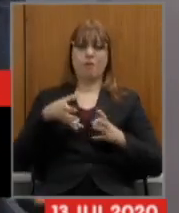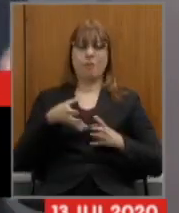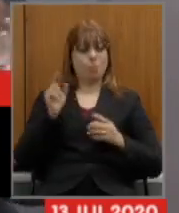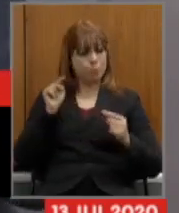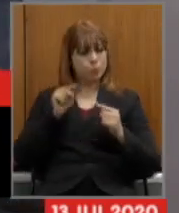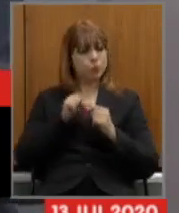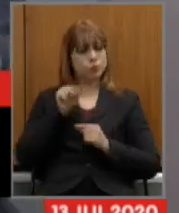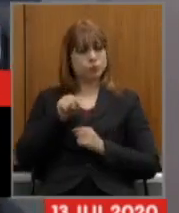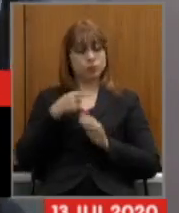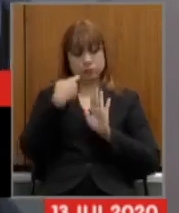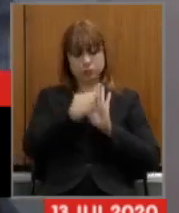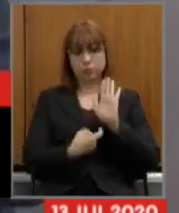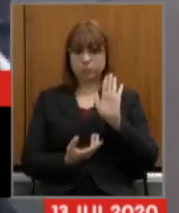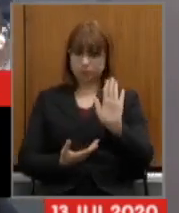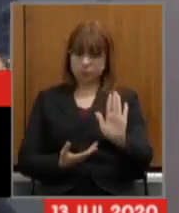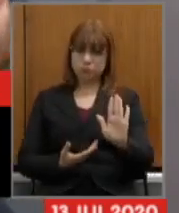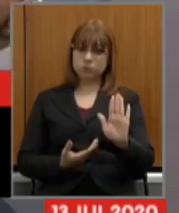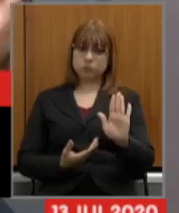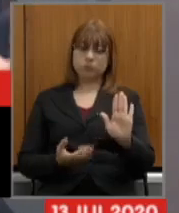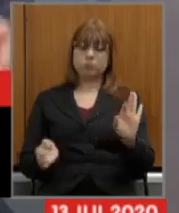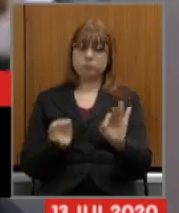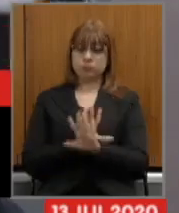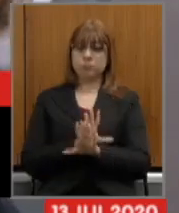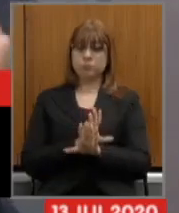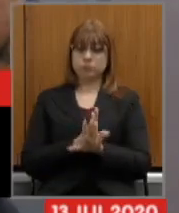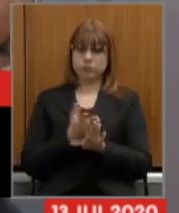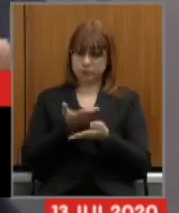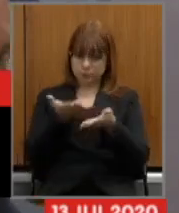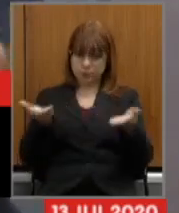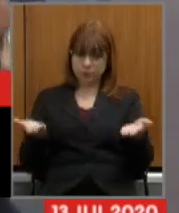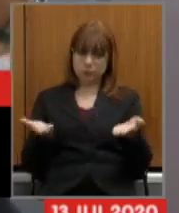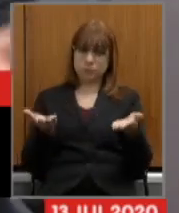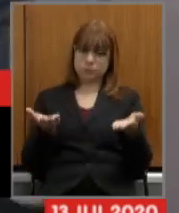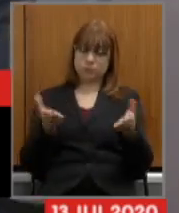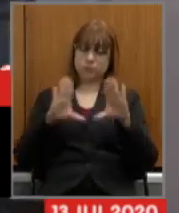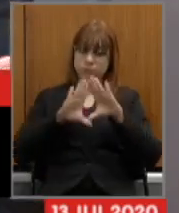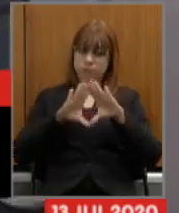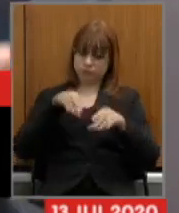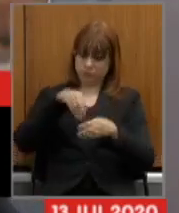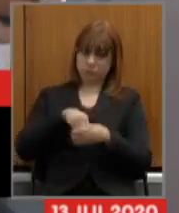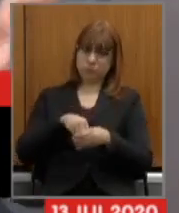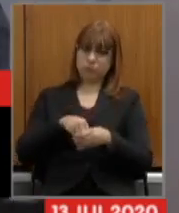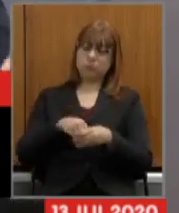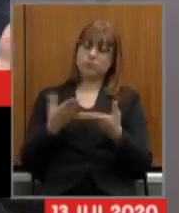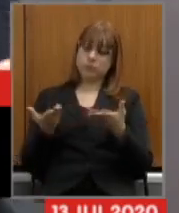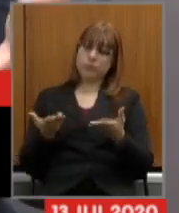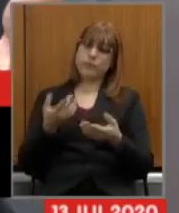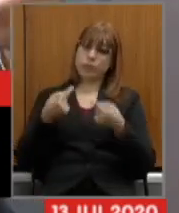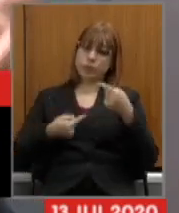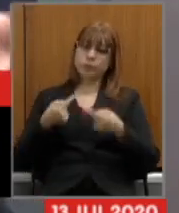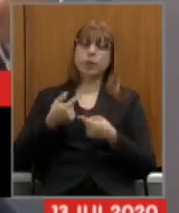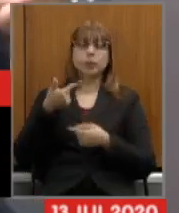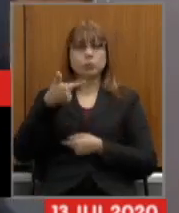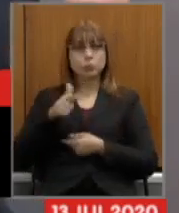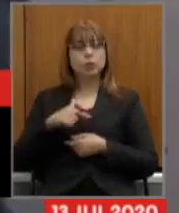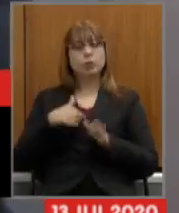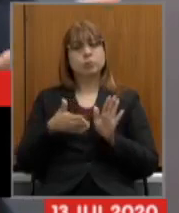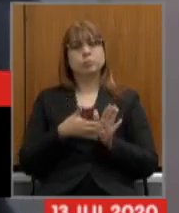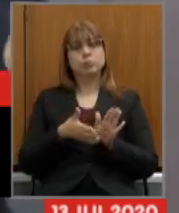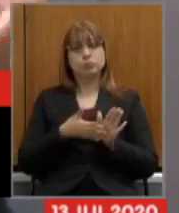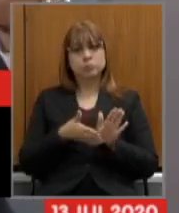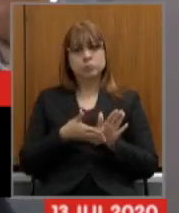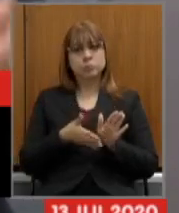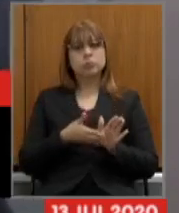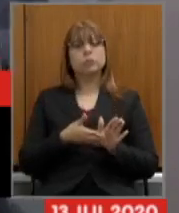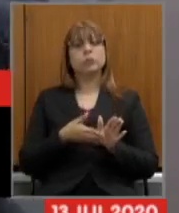o texto está aqui hoje na Assembleia Legislativa para que ele seja discutido e nesse sentido eu gostaria de mais uma vez parabenizar o